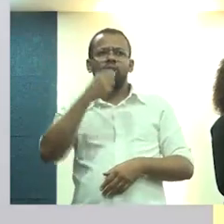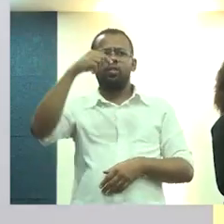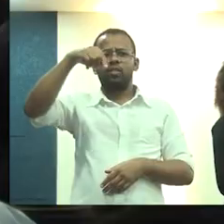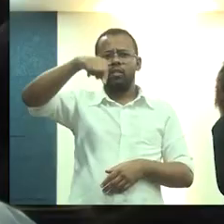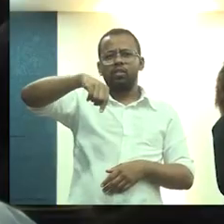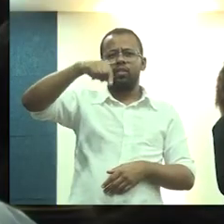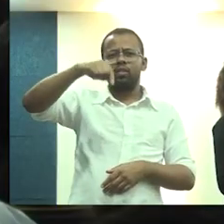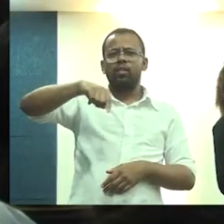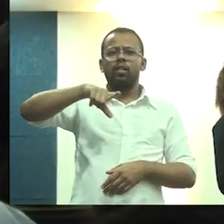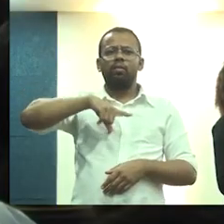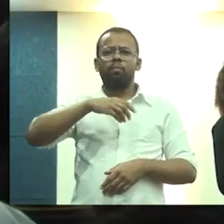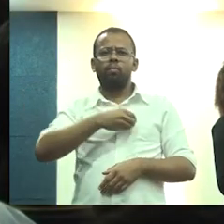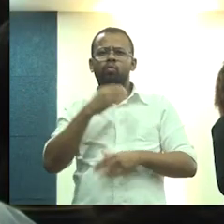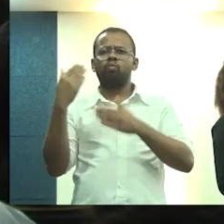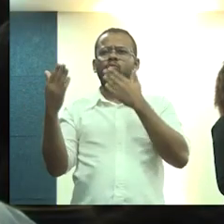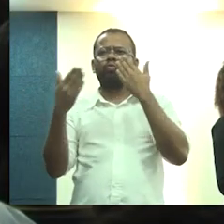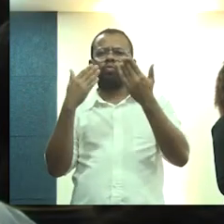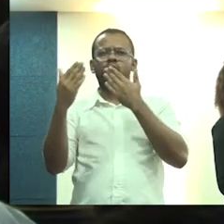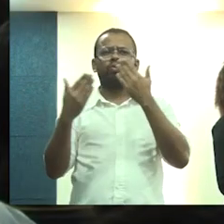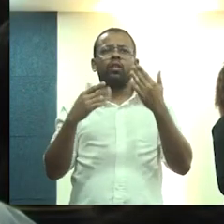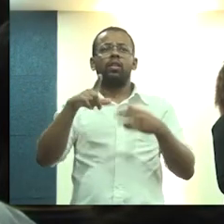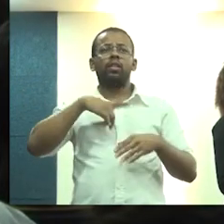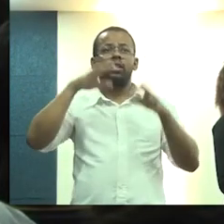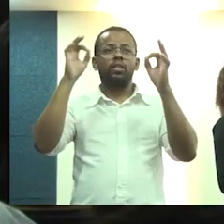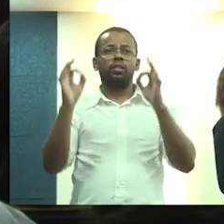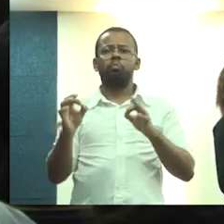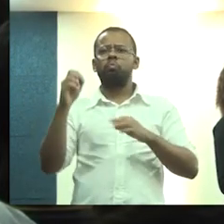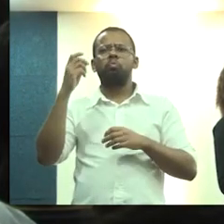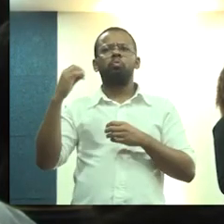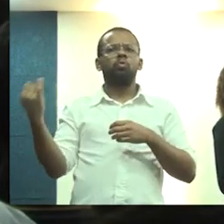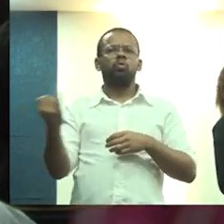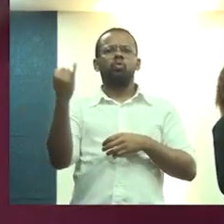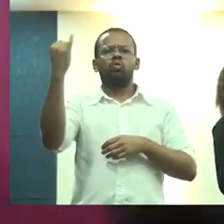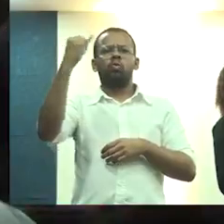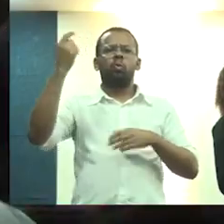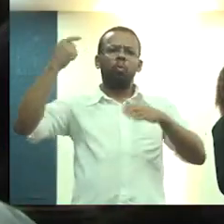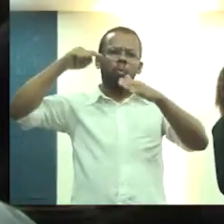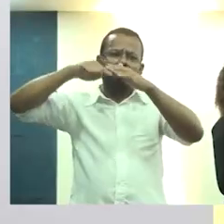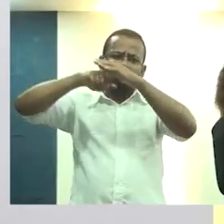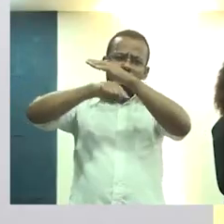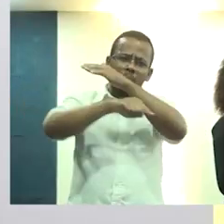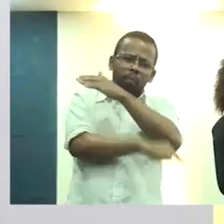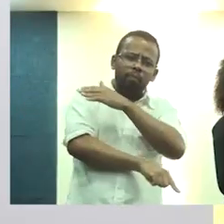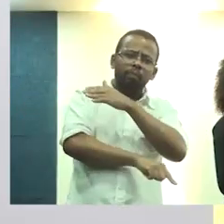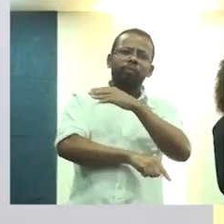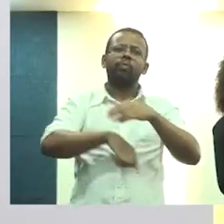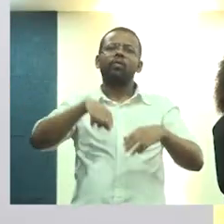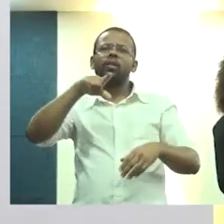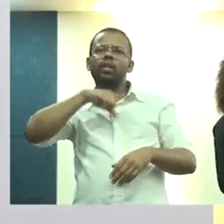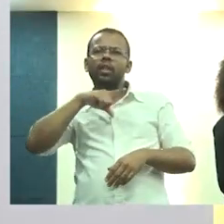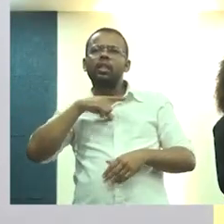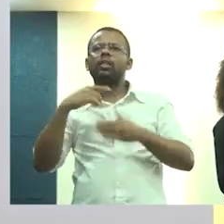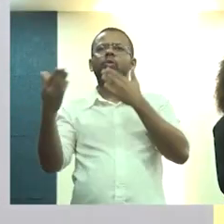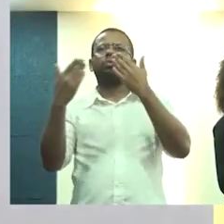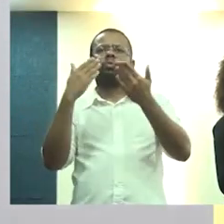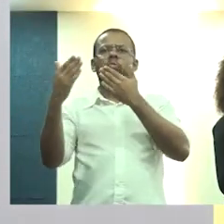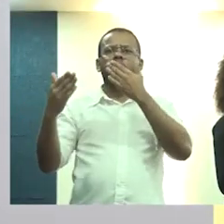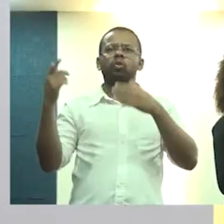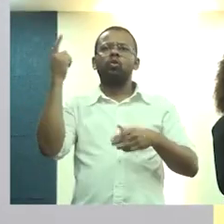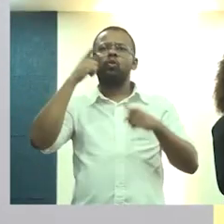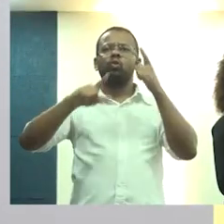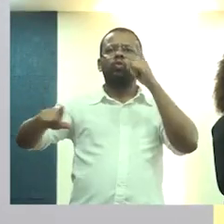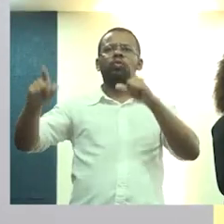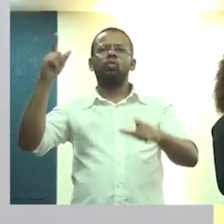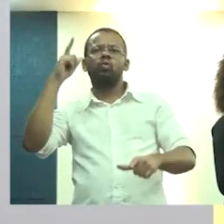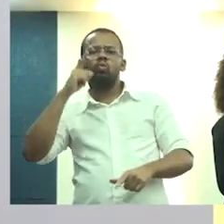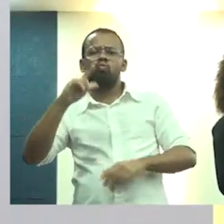dois dias e que participei de discussões absolutamente relevantes, profundas, em que a gente pode entrar em debates e é assim que a